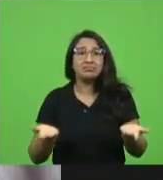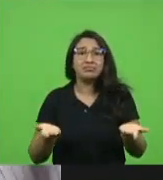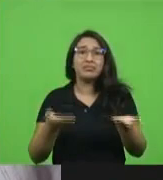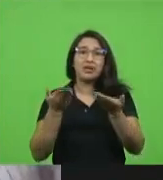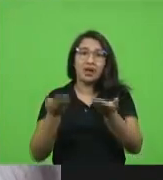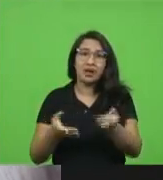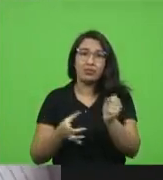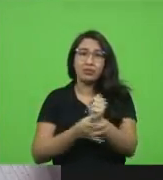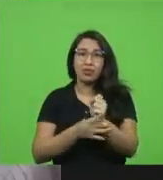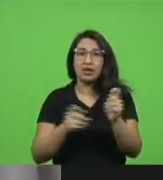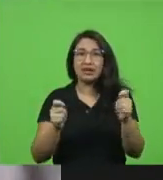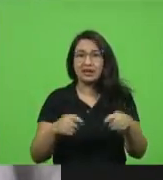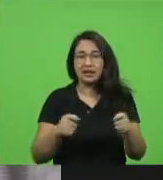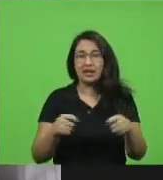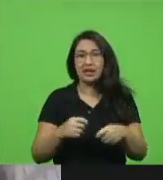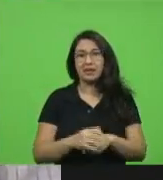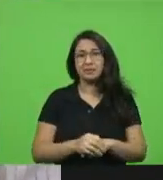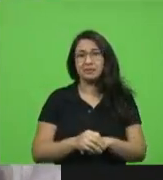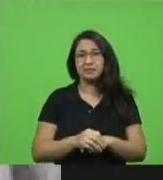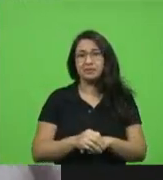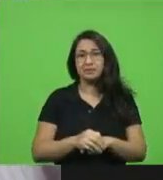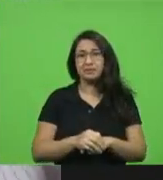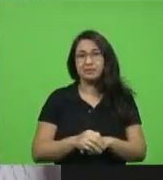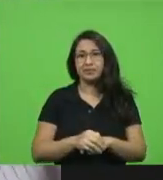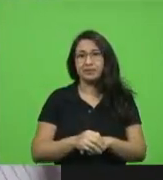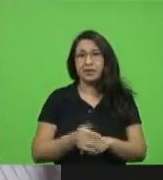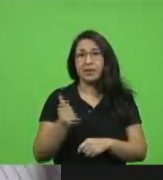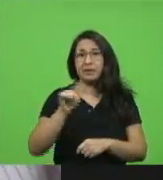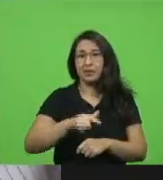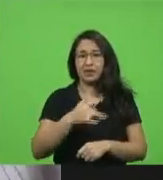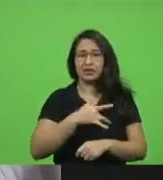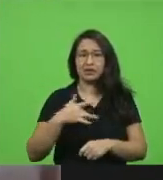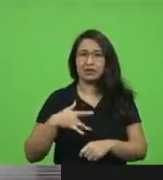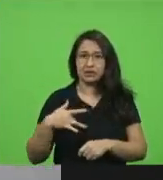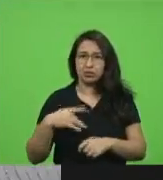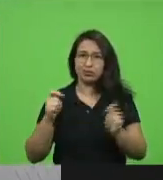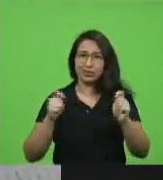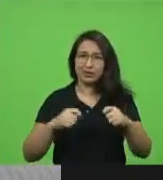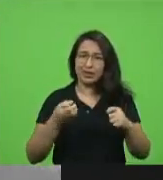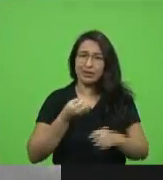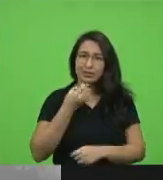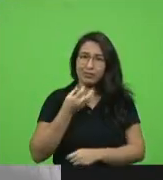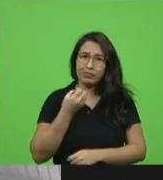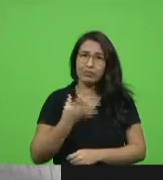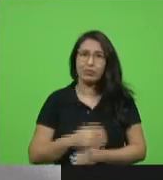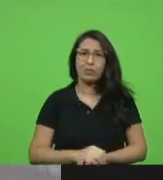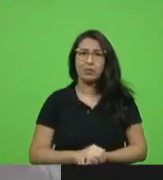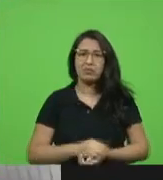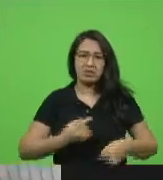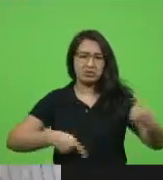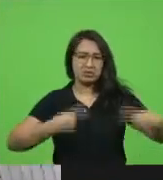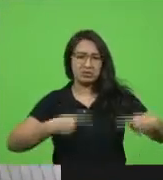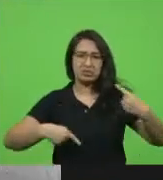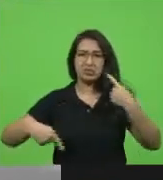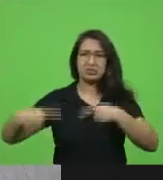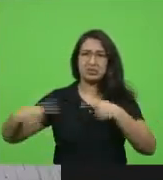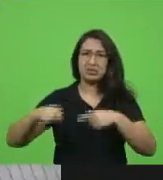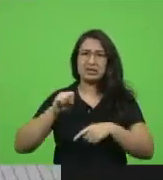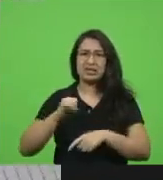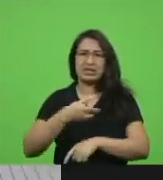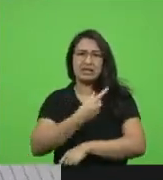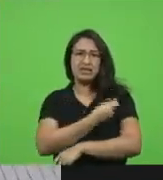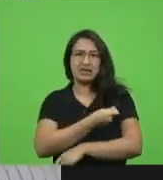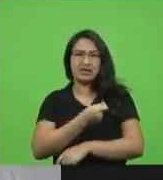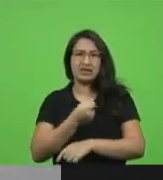as pessoas que vai garantir a saúde das pessoas enquanto nós ficamos discutindo se a vacina vem da